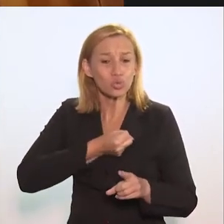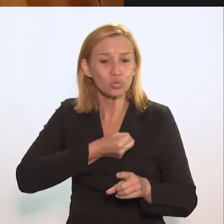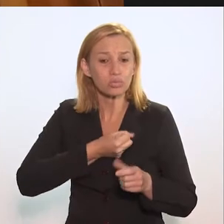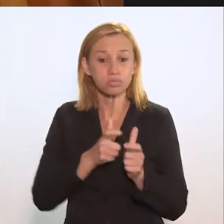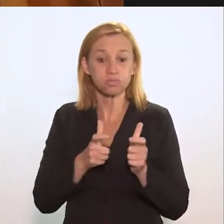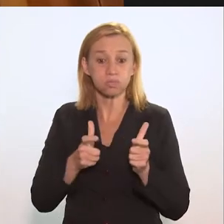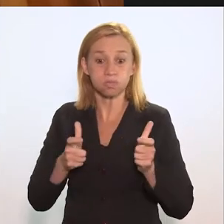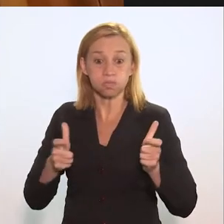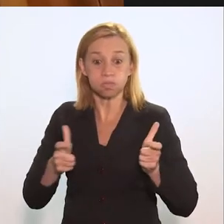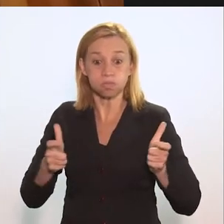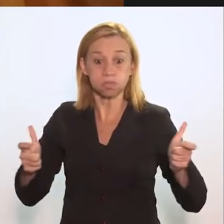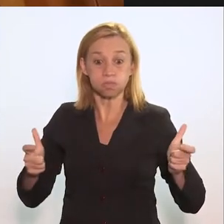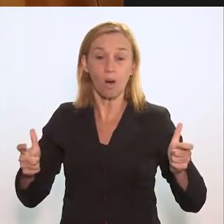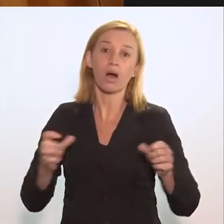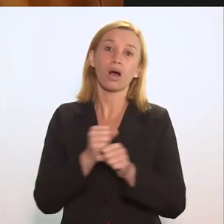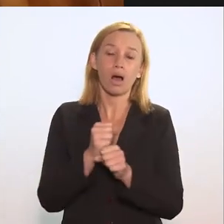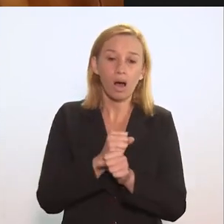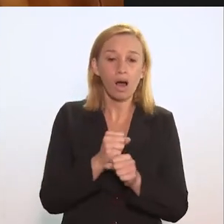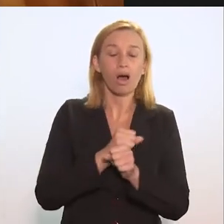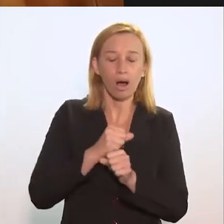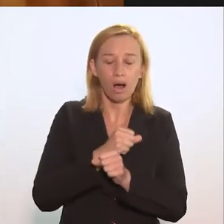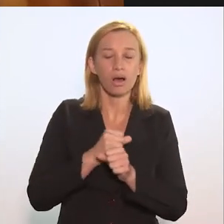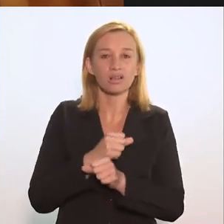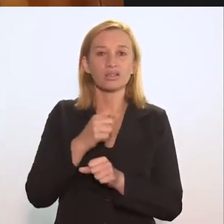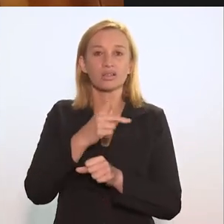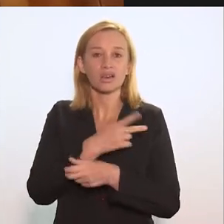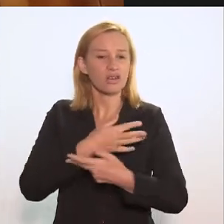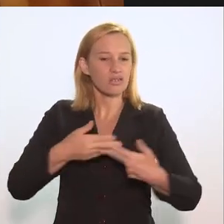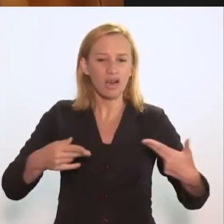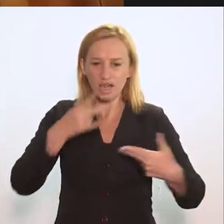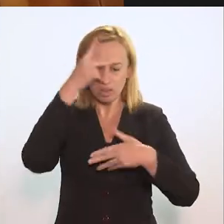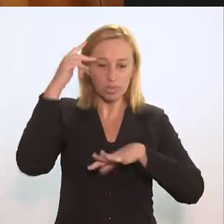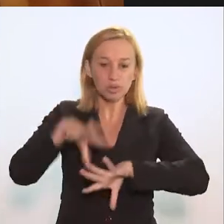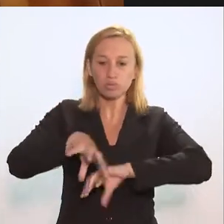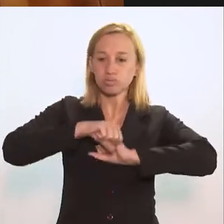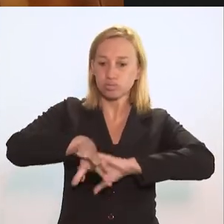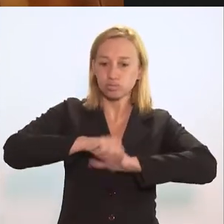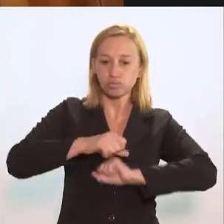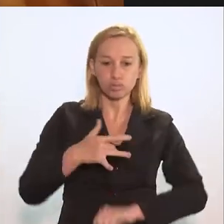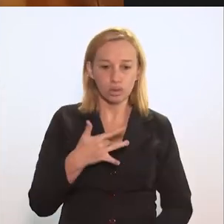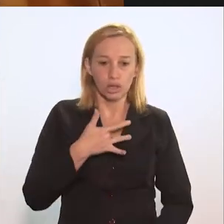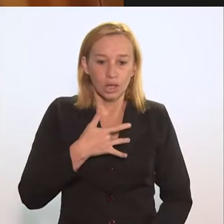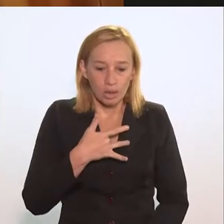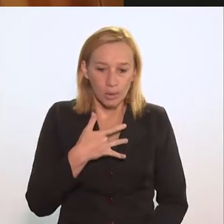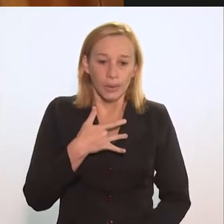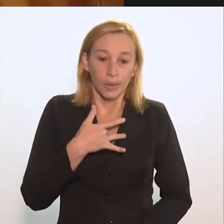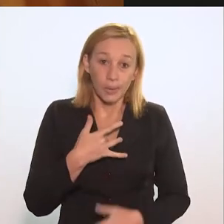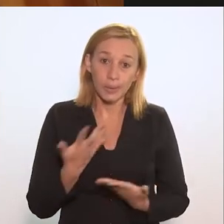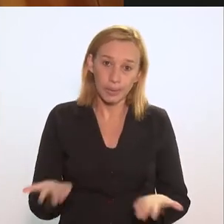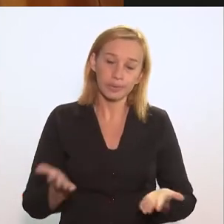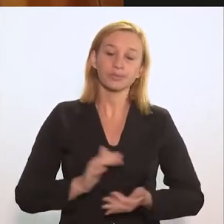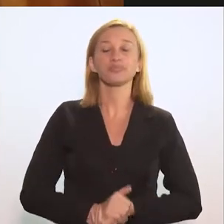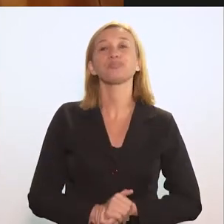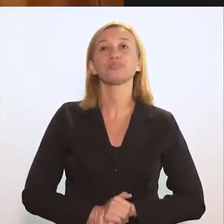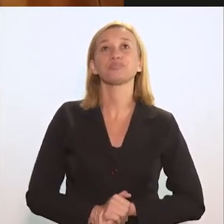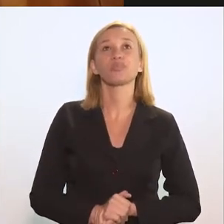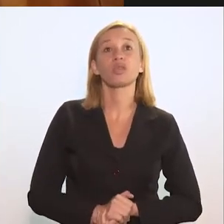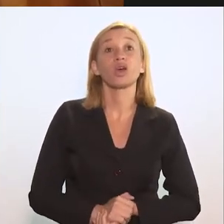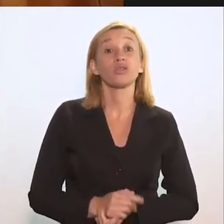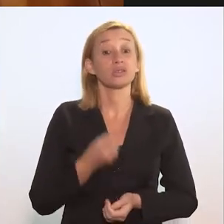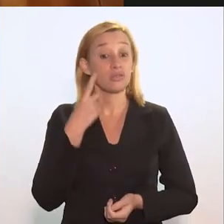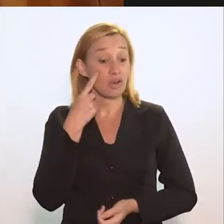Mas o número ainda é grande a cada ano, o número de novos adoecimentos e de óbitos no Brasil é extremamente relevante.